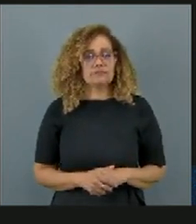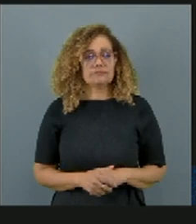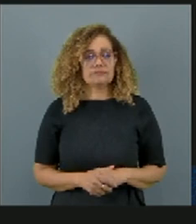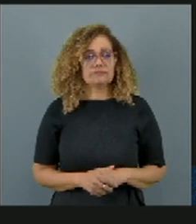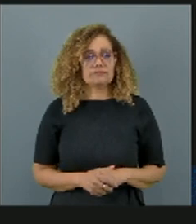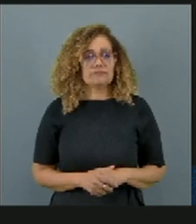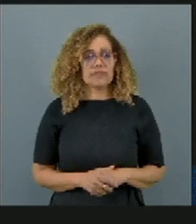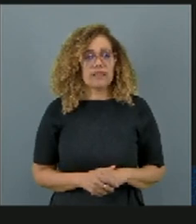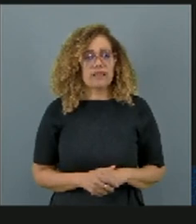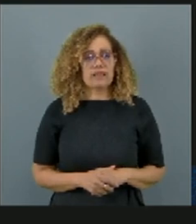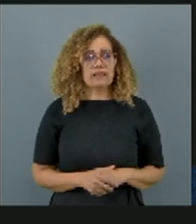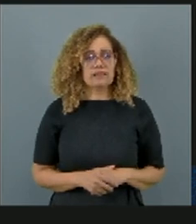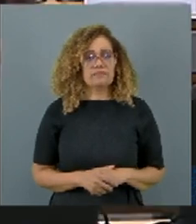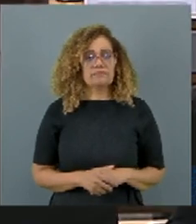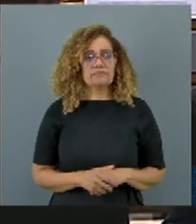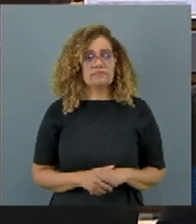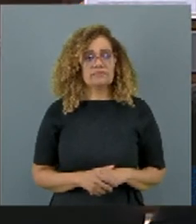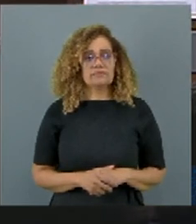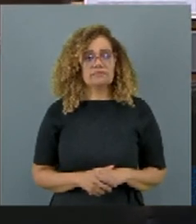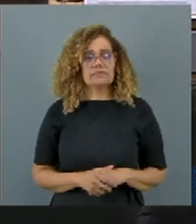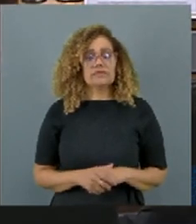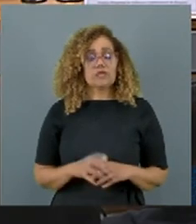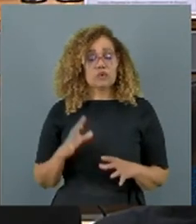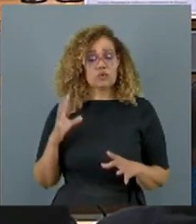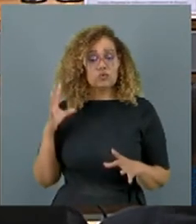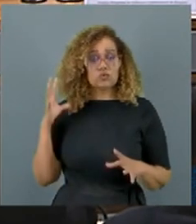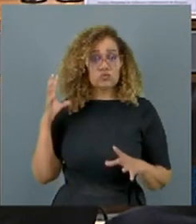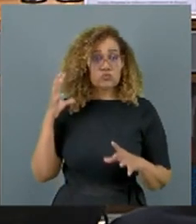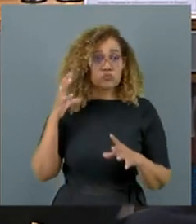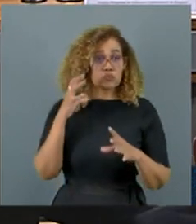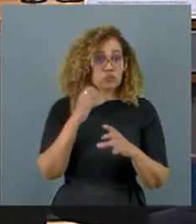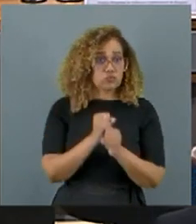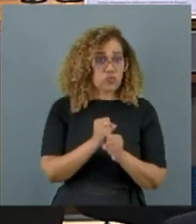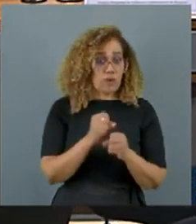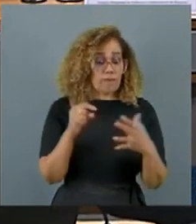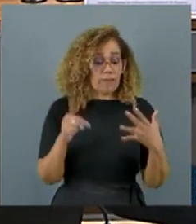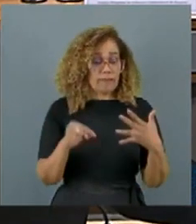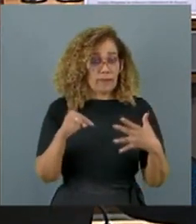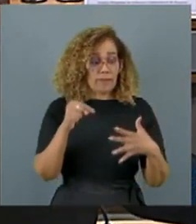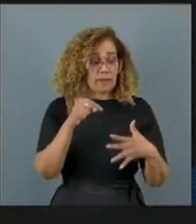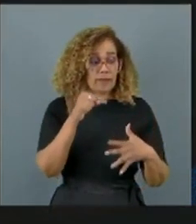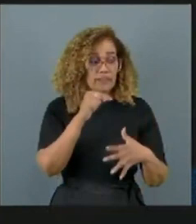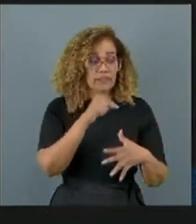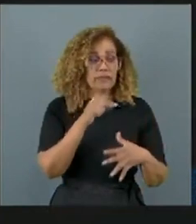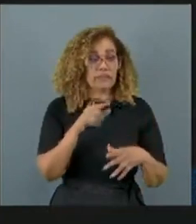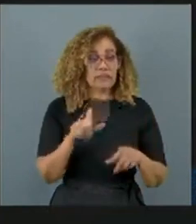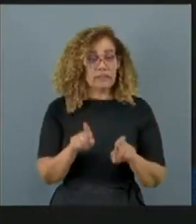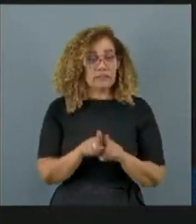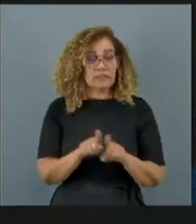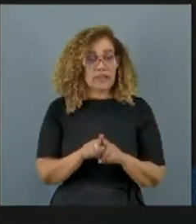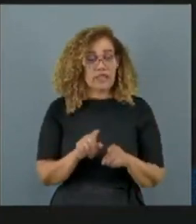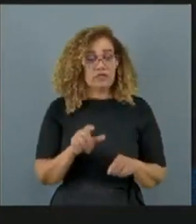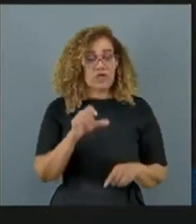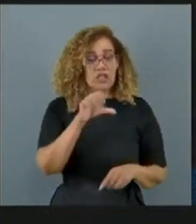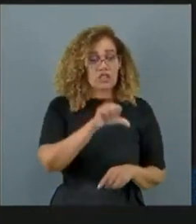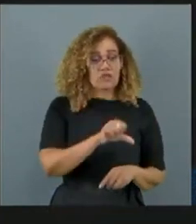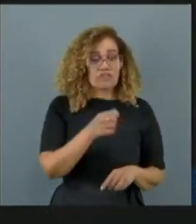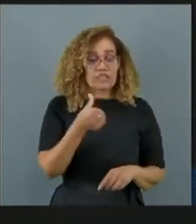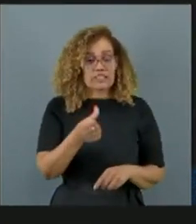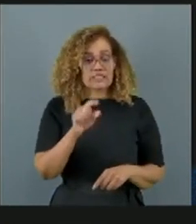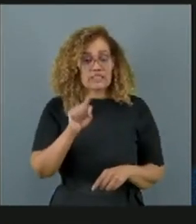E outros quadros psiquiátricos. Somando, tudo o que foi encontrado nesses prontuários dá um total de 96